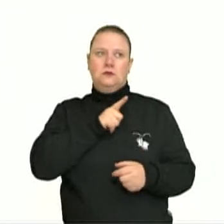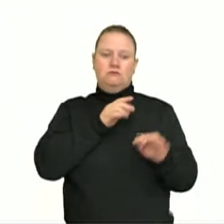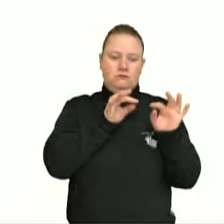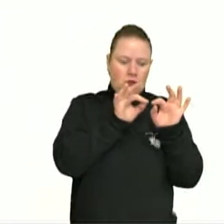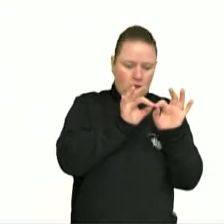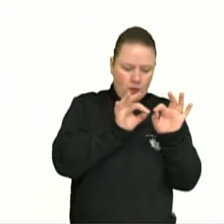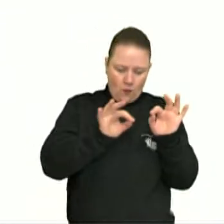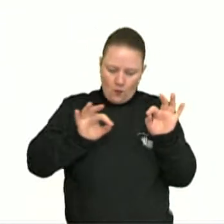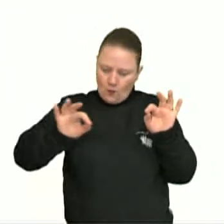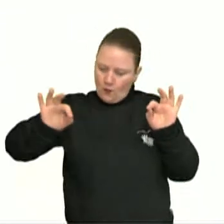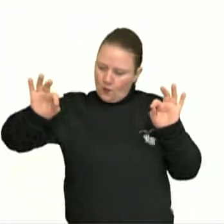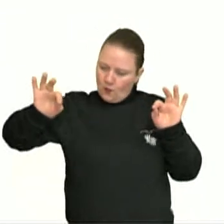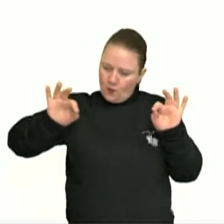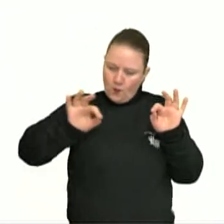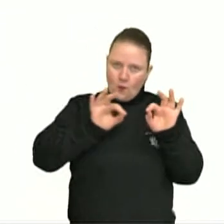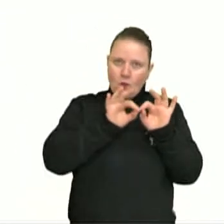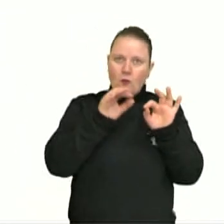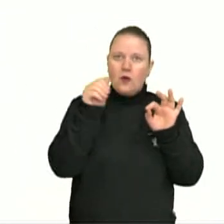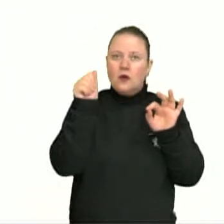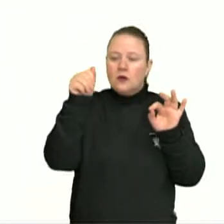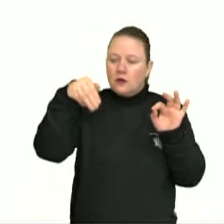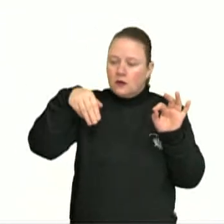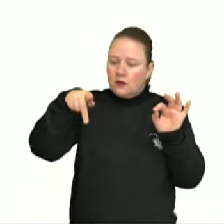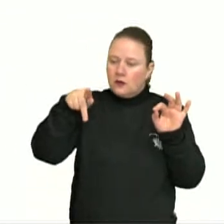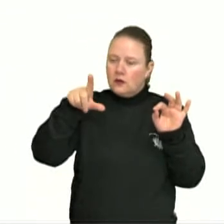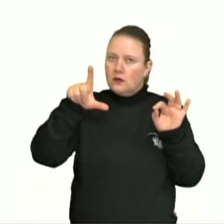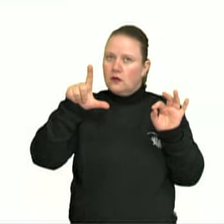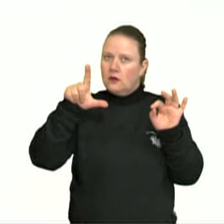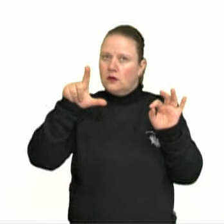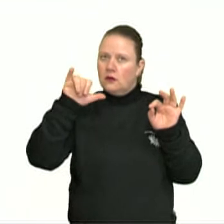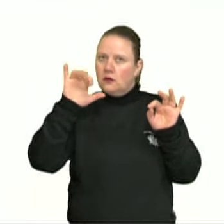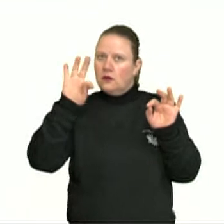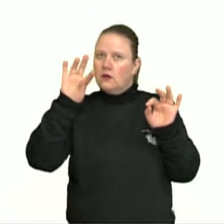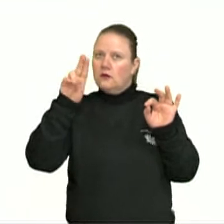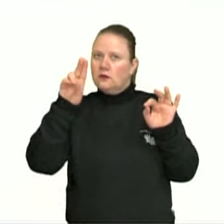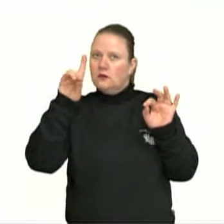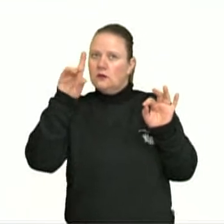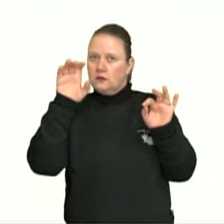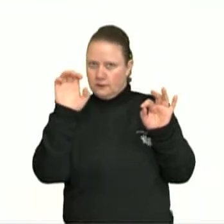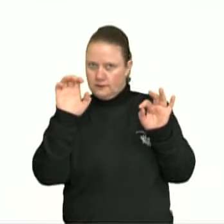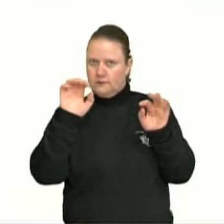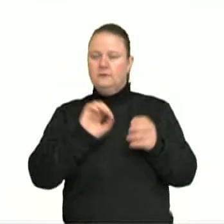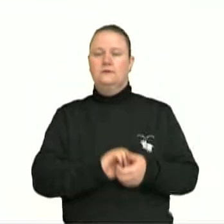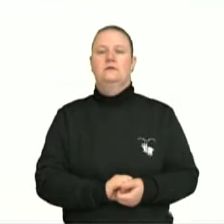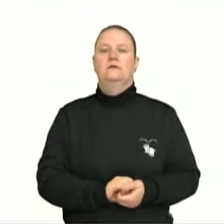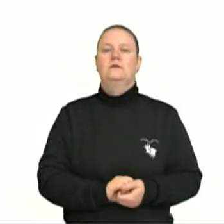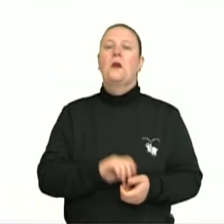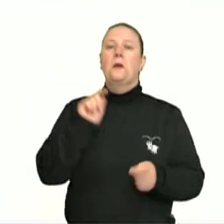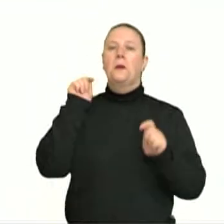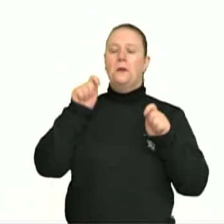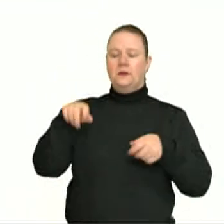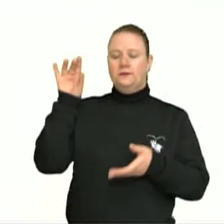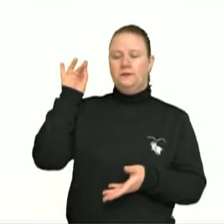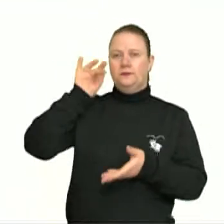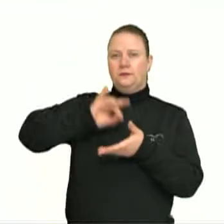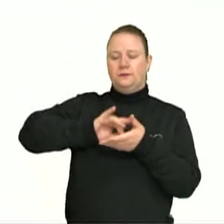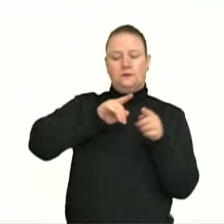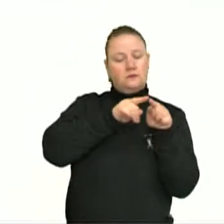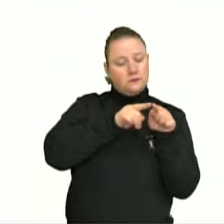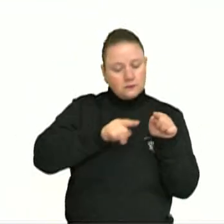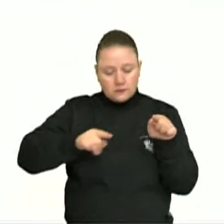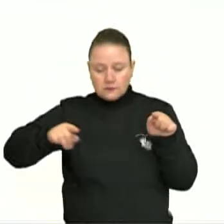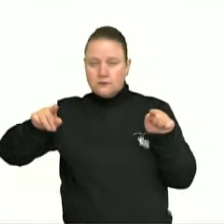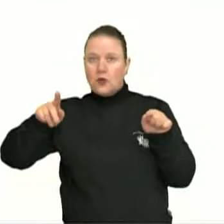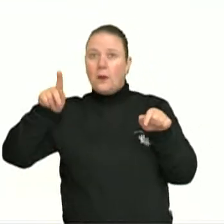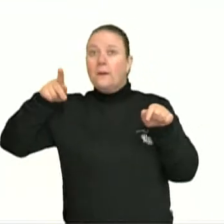pêndulo, ok? E também tem uma massinha envolvida ali. Beleza. A gente pode determinar o período de oscilação